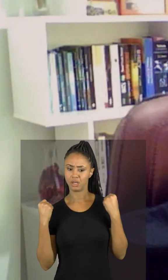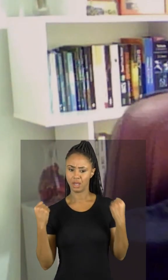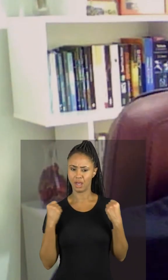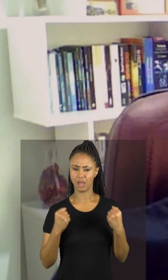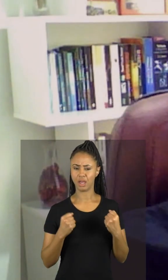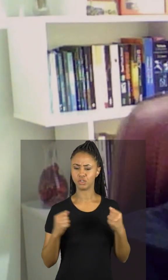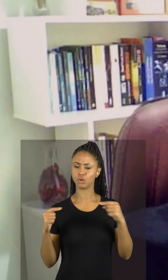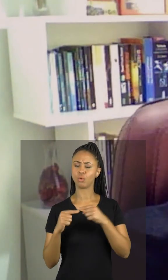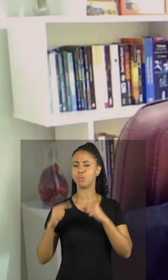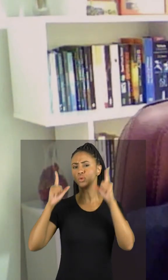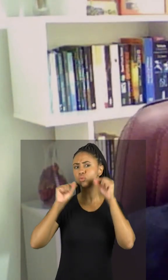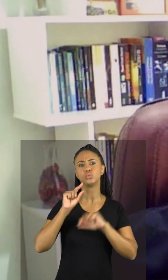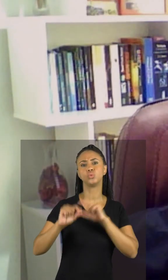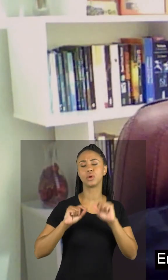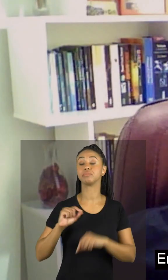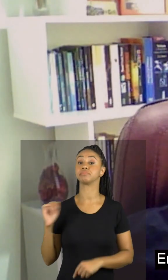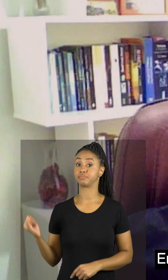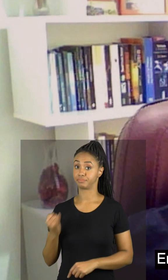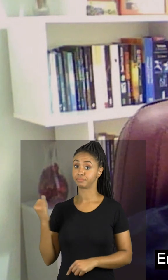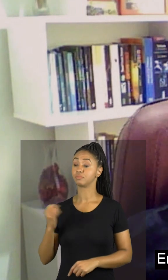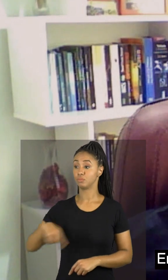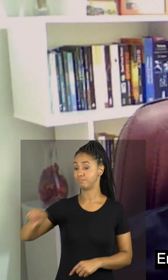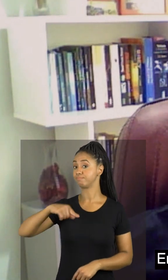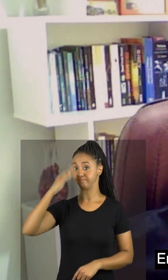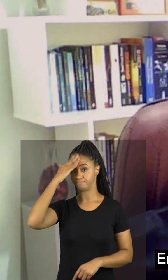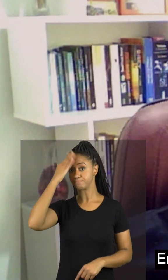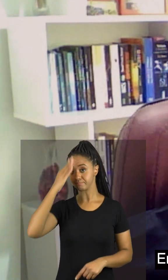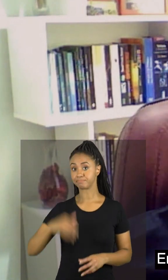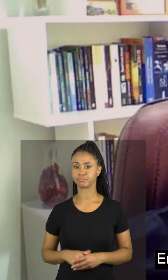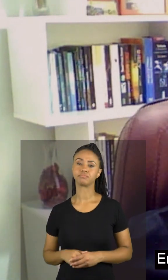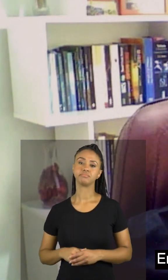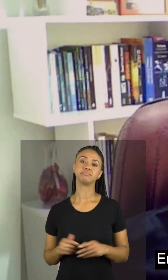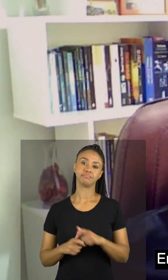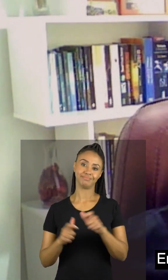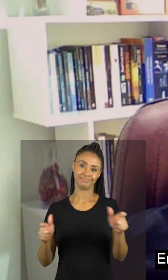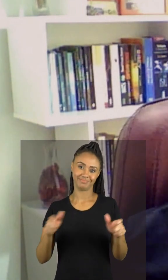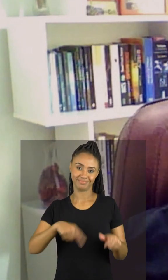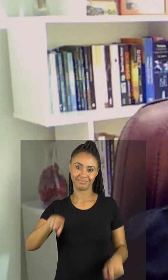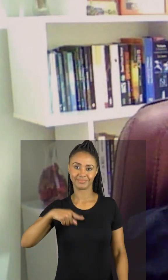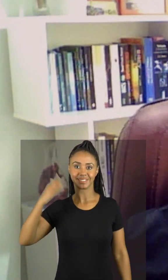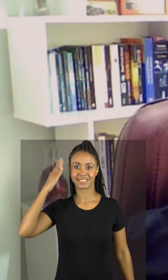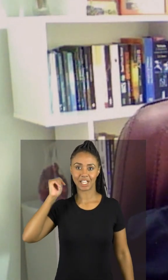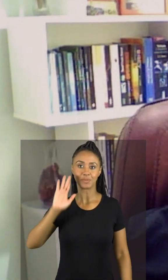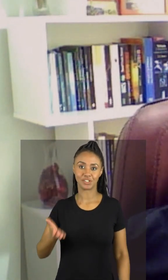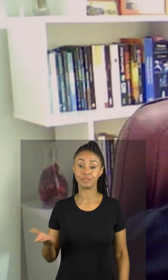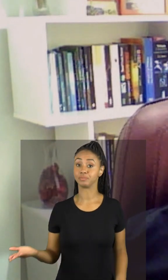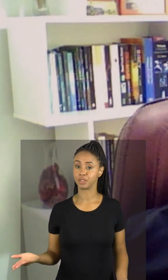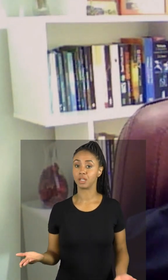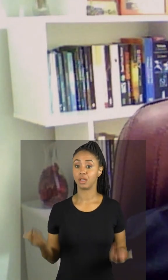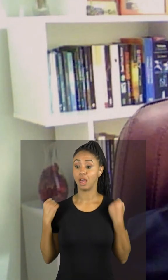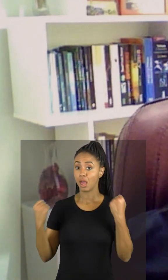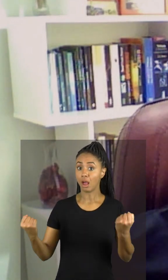importante as pessoas saberem disso. Então, como todo mundo já sabe, a atividade física